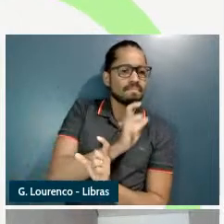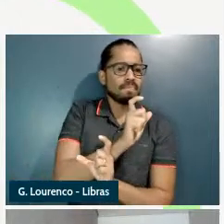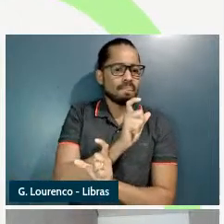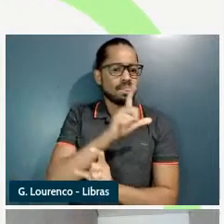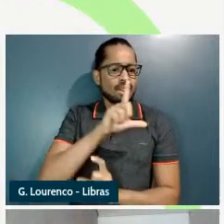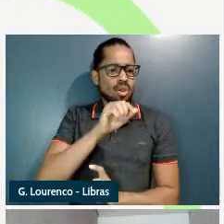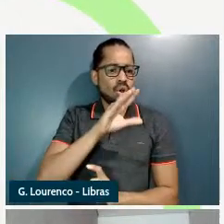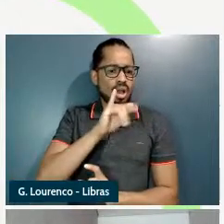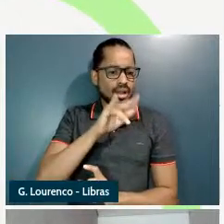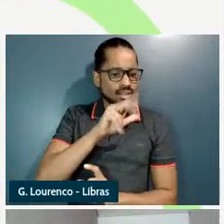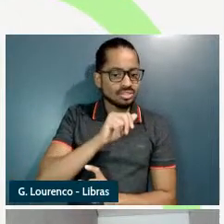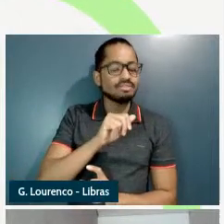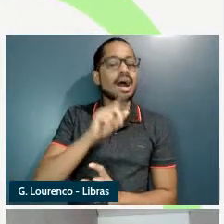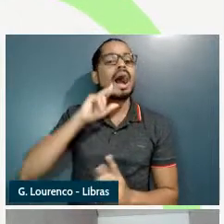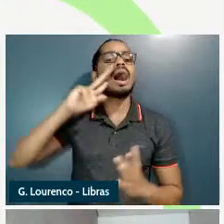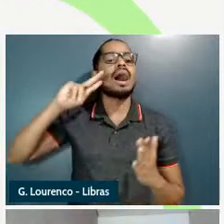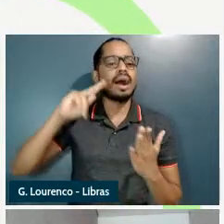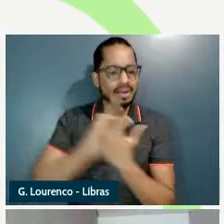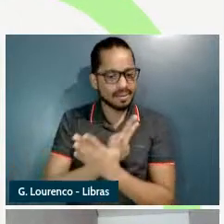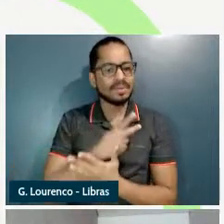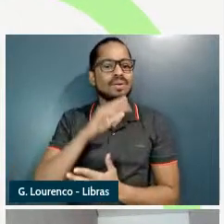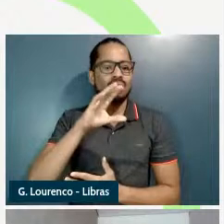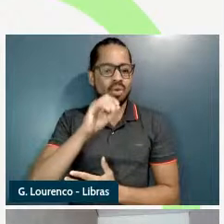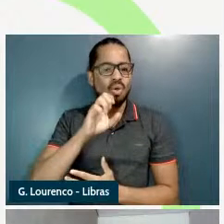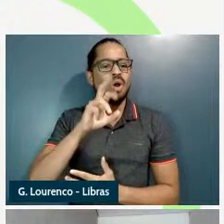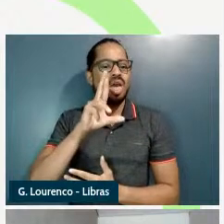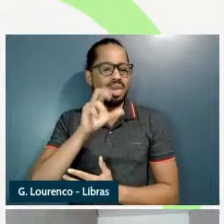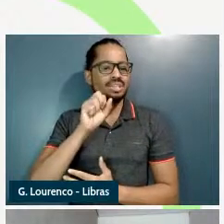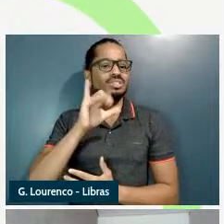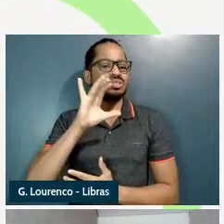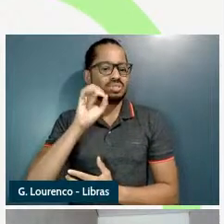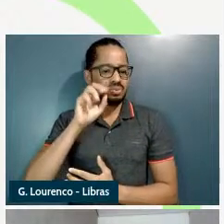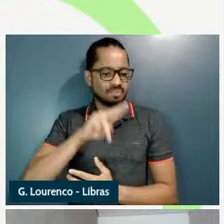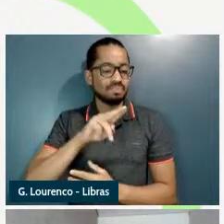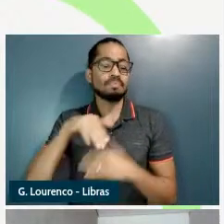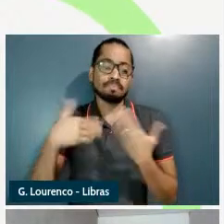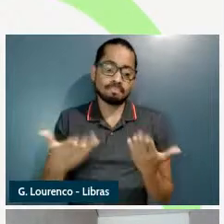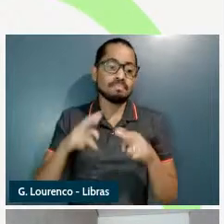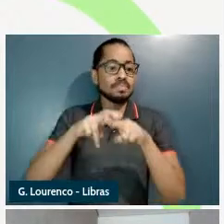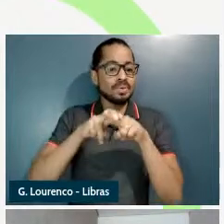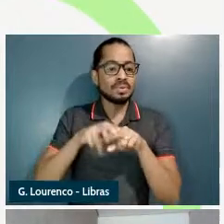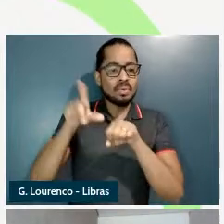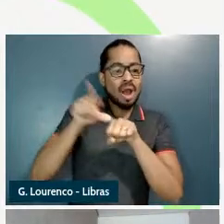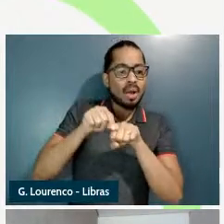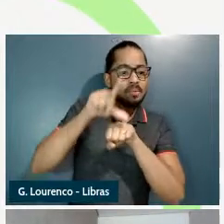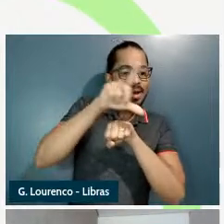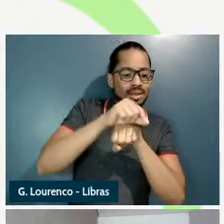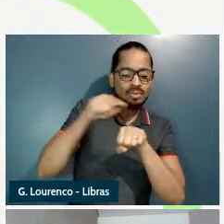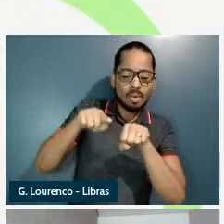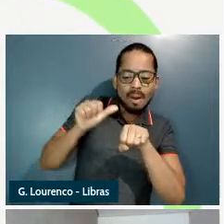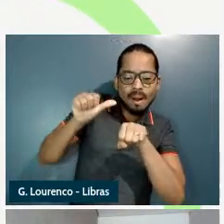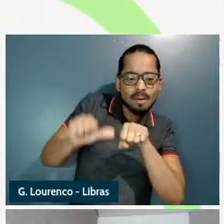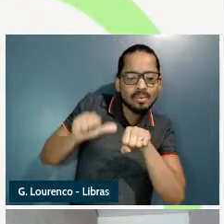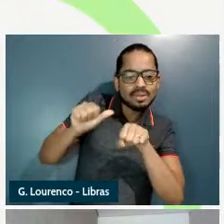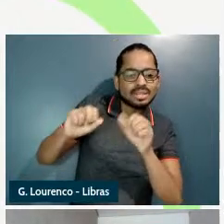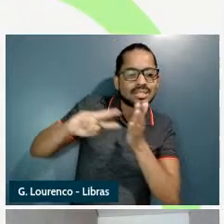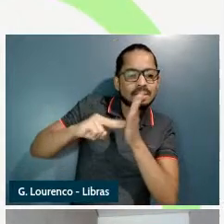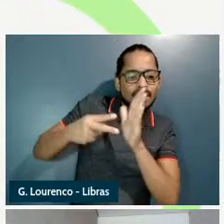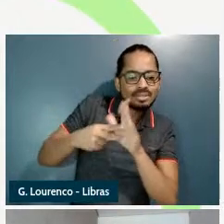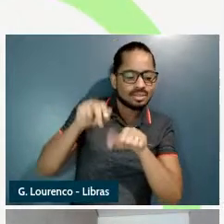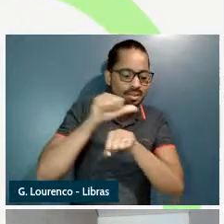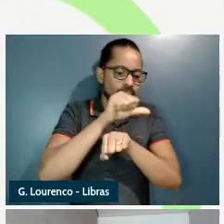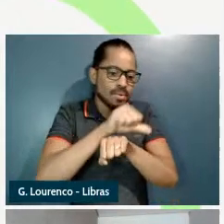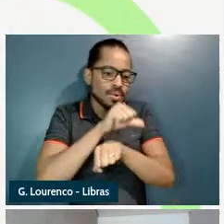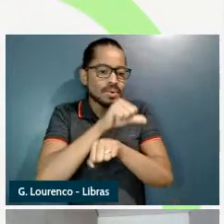coercion que faz com que haja uma reinterpretação temática dos argumentos do verbo armazenar na forma